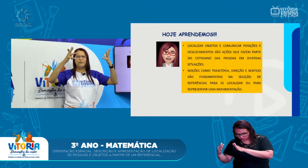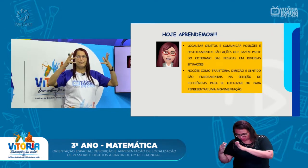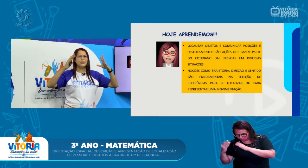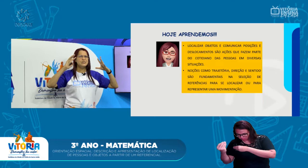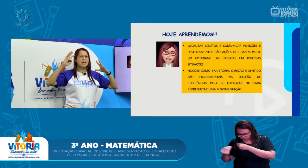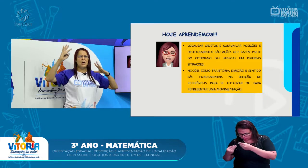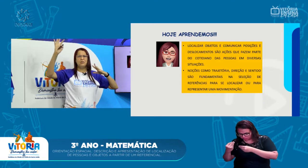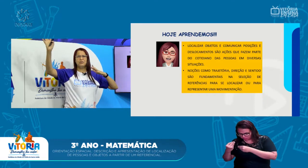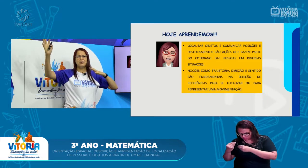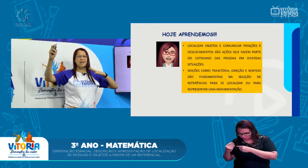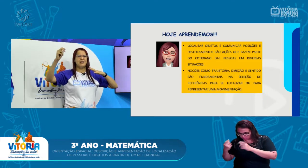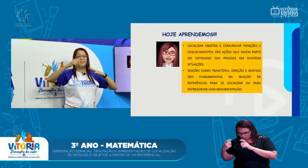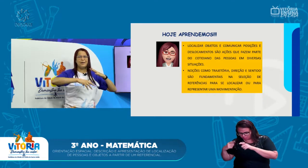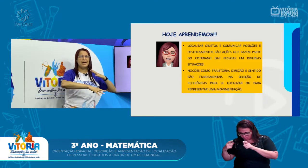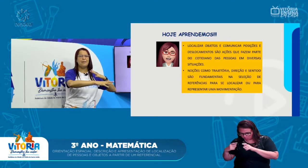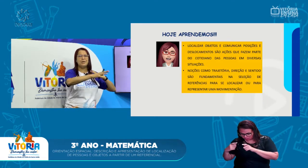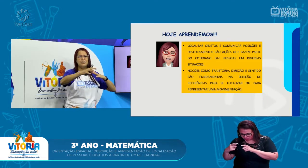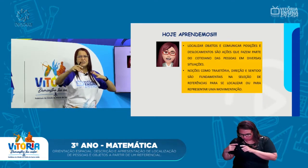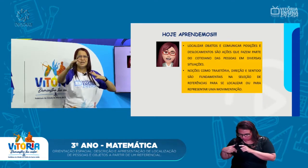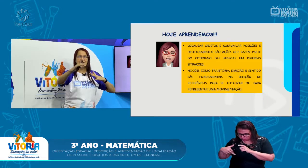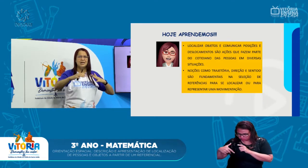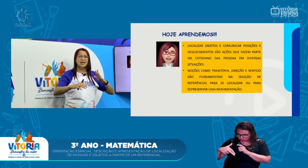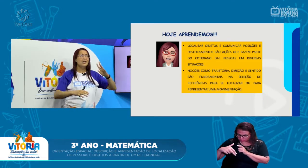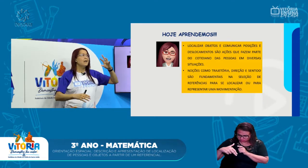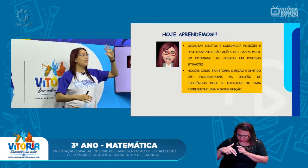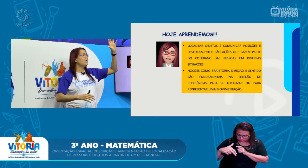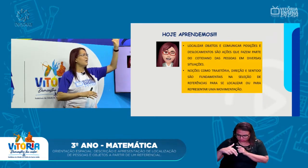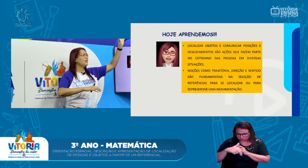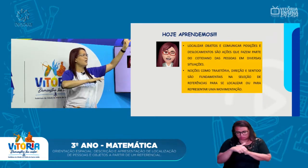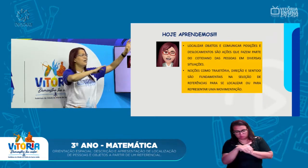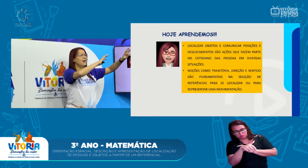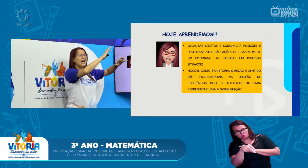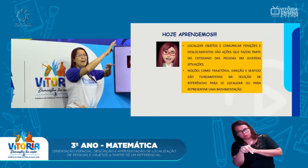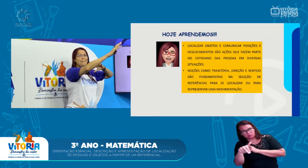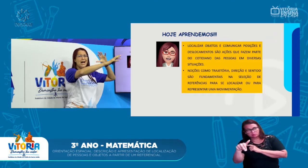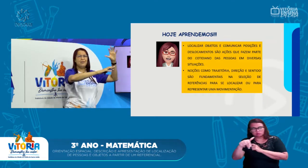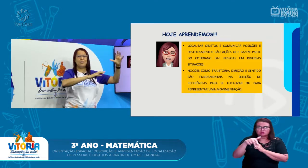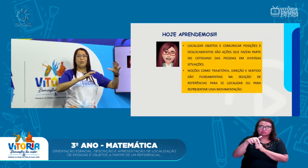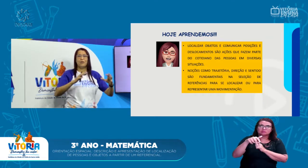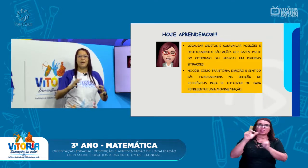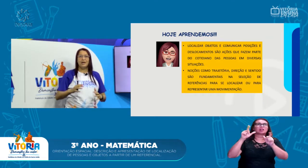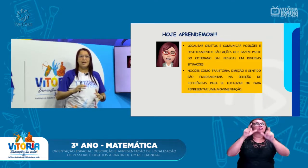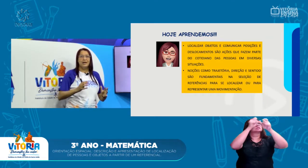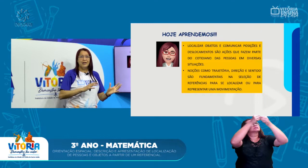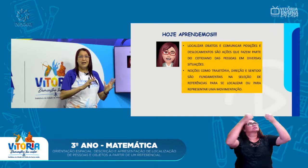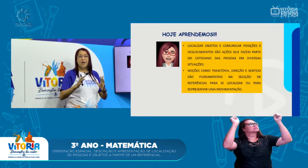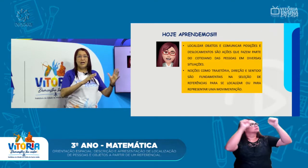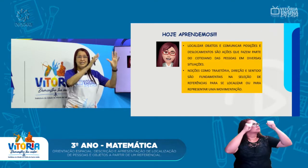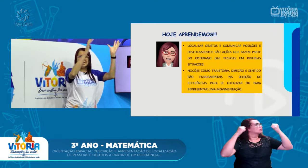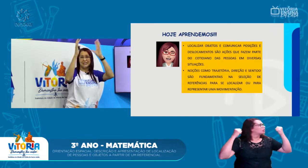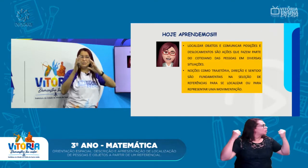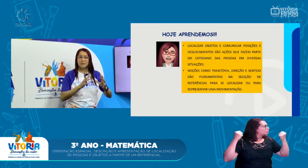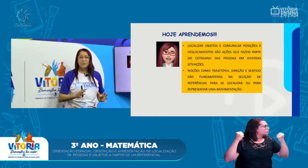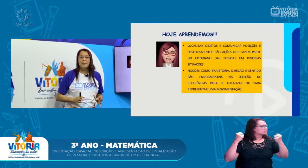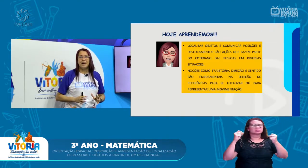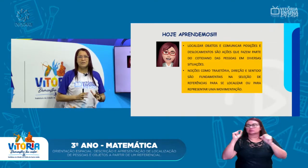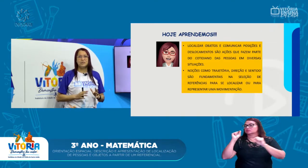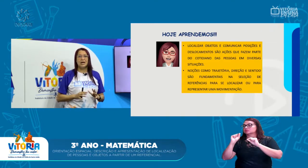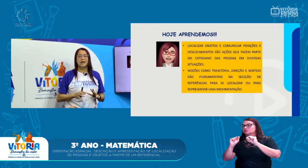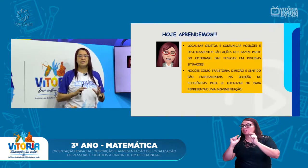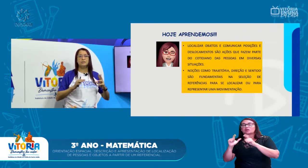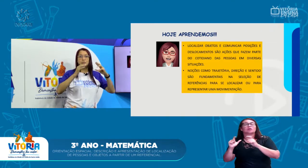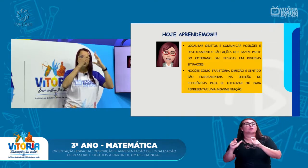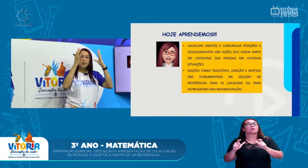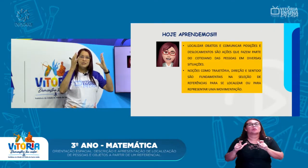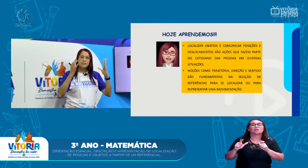Como foi que eu fiz? Que caminho eu segui? Que armário eu coloquei? Que localização dentro do armário